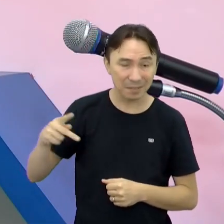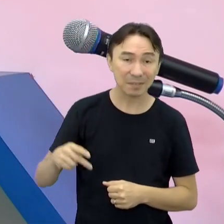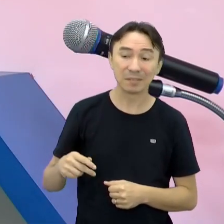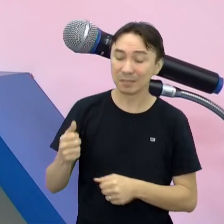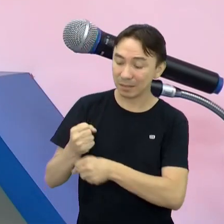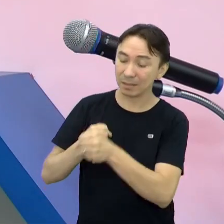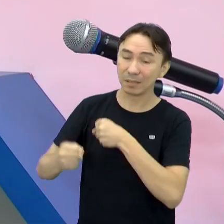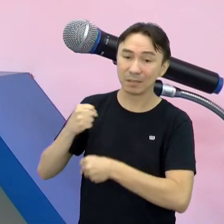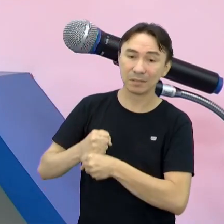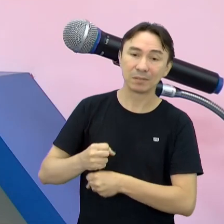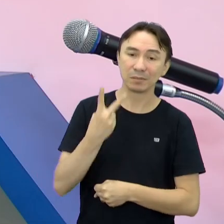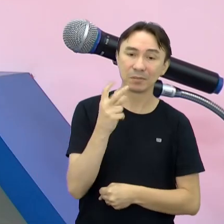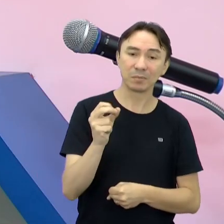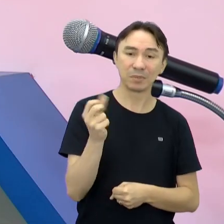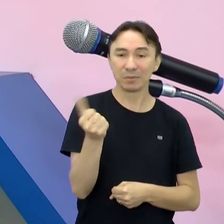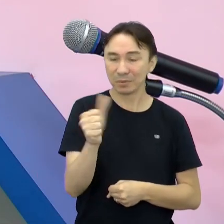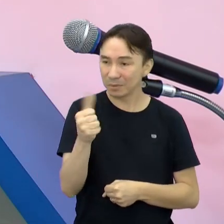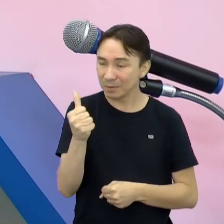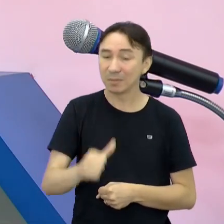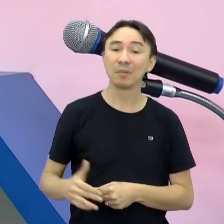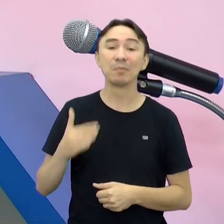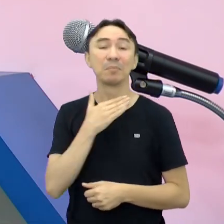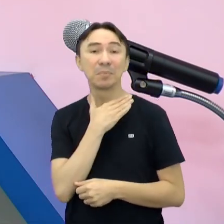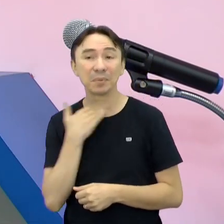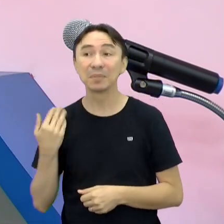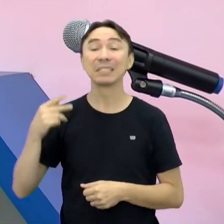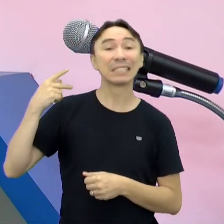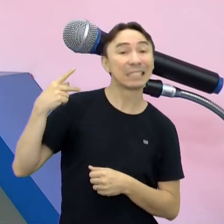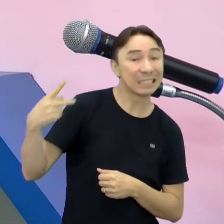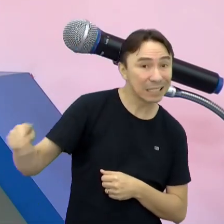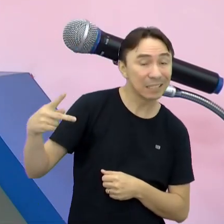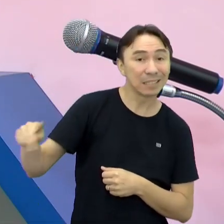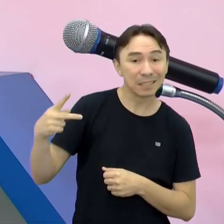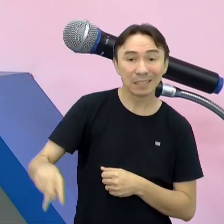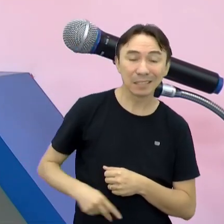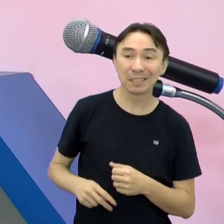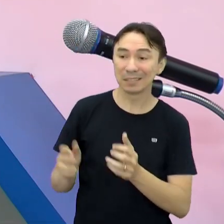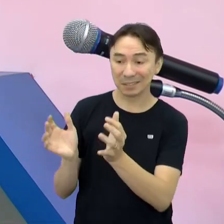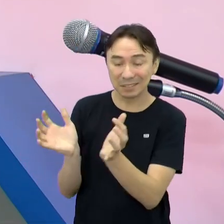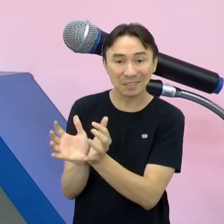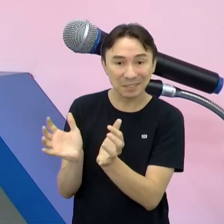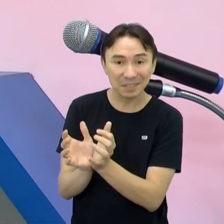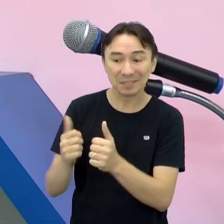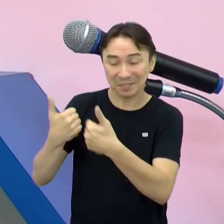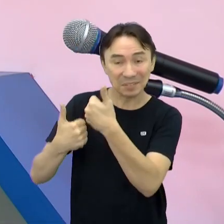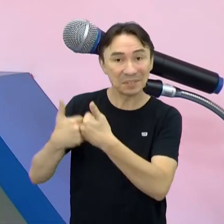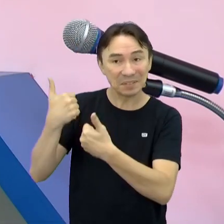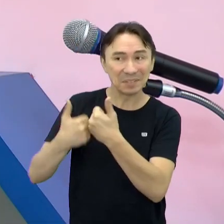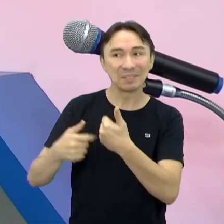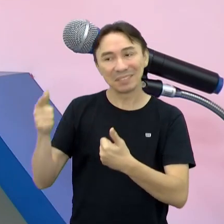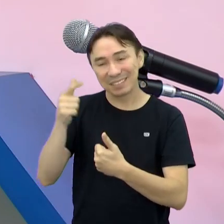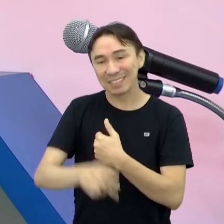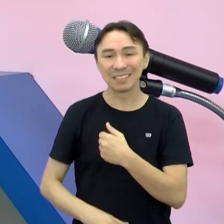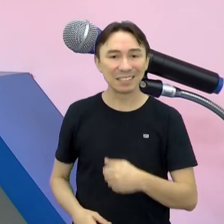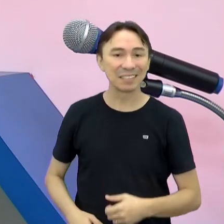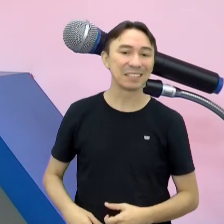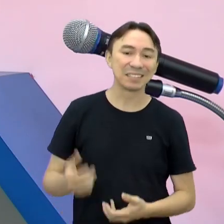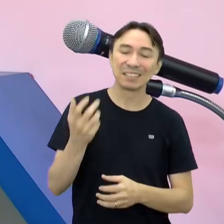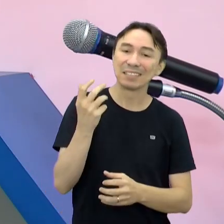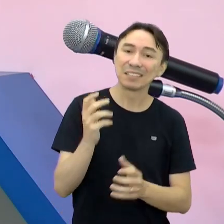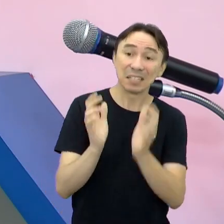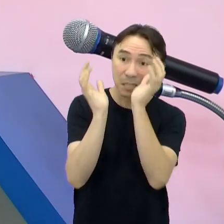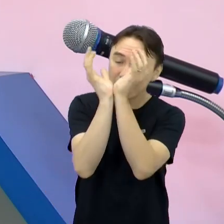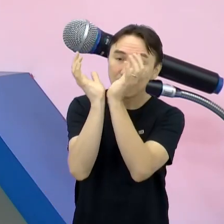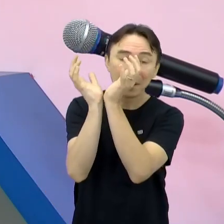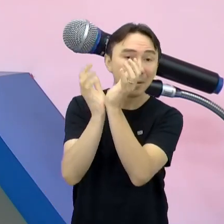O time dele foi campeão Olha só Foi campeão da Libertadores E aí É por isso que eu pensei nisso Eu até aceitaria assistir